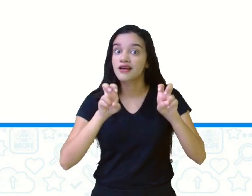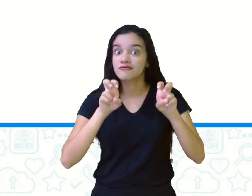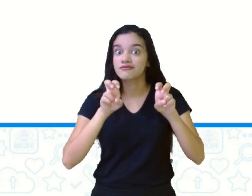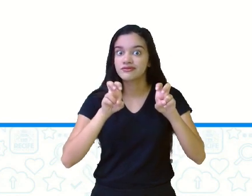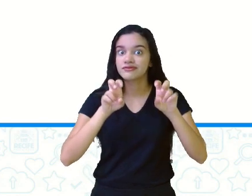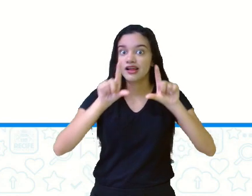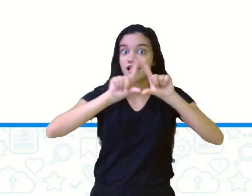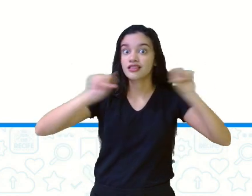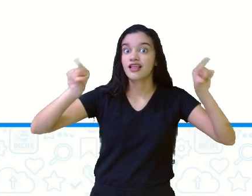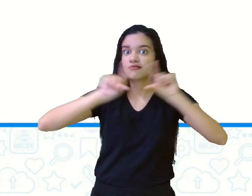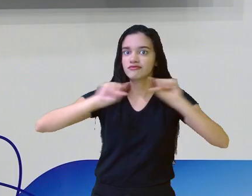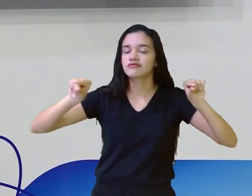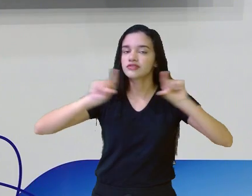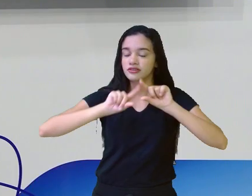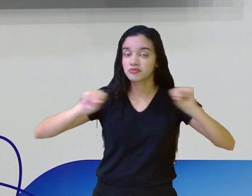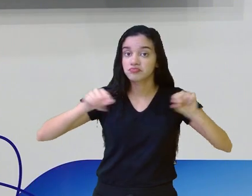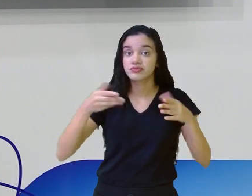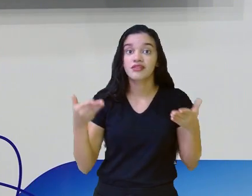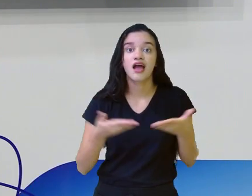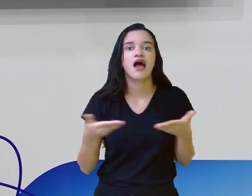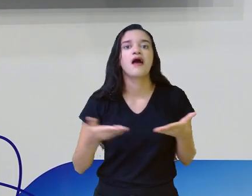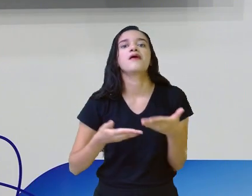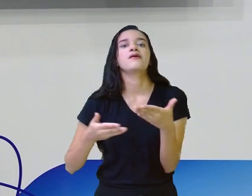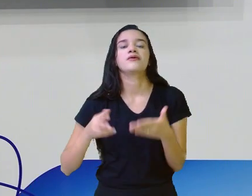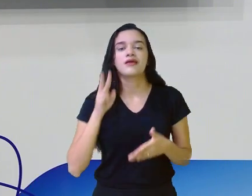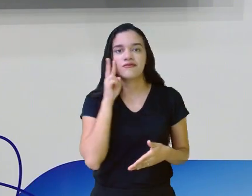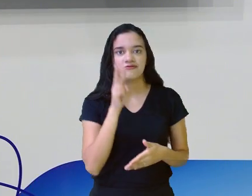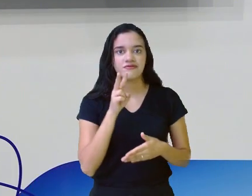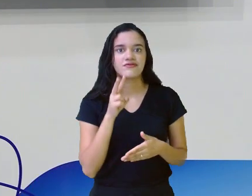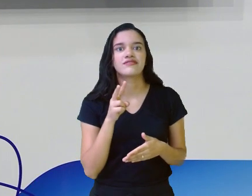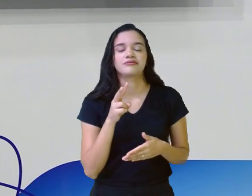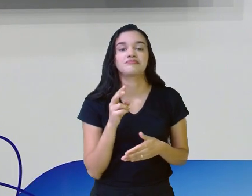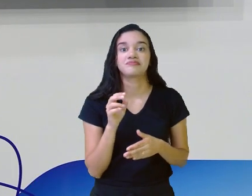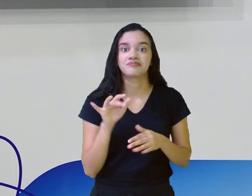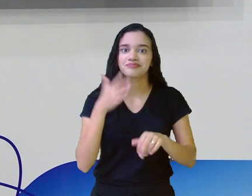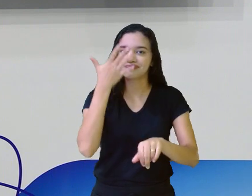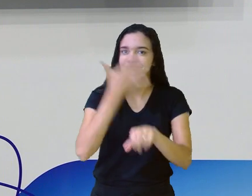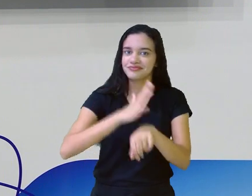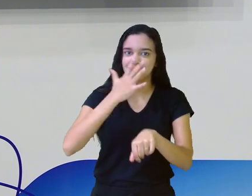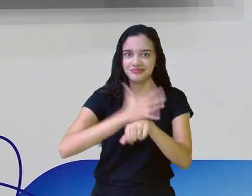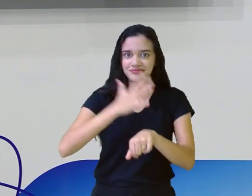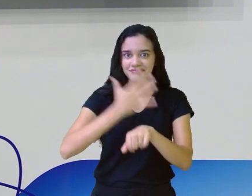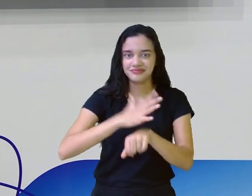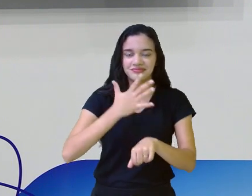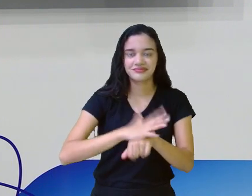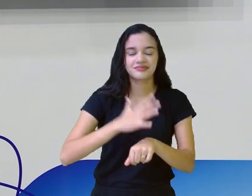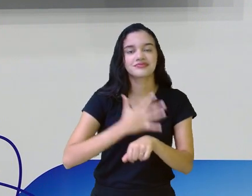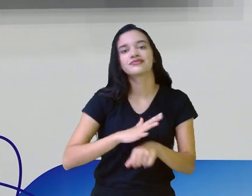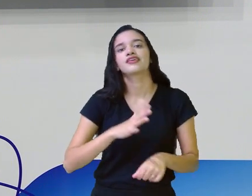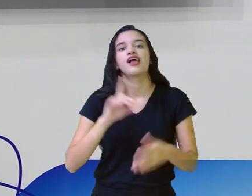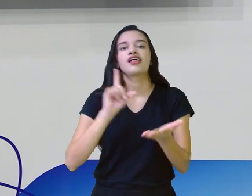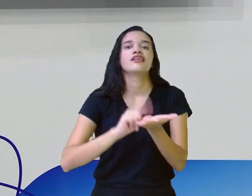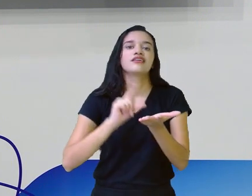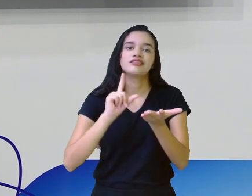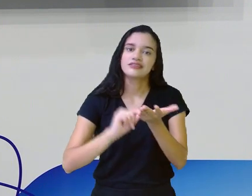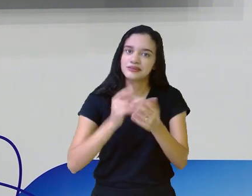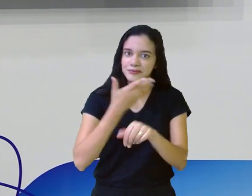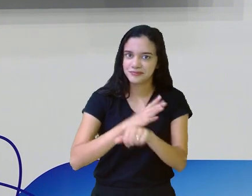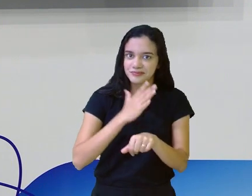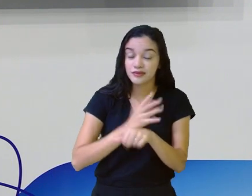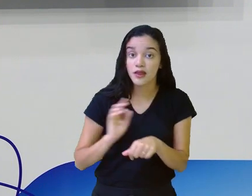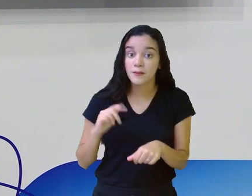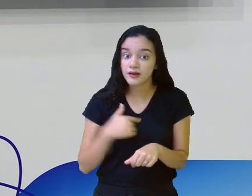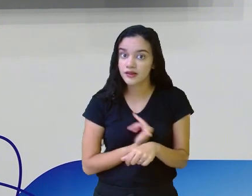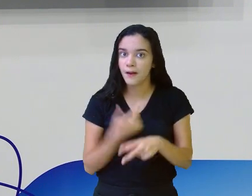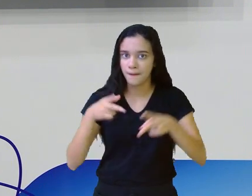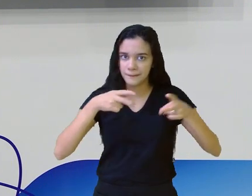seguir. Como eu falei, agora é a hora de a gente ver a aplicação desse artigo aí na forma prática para